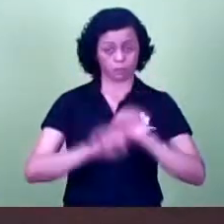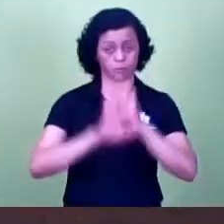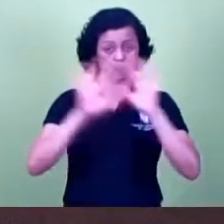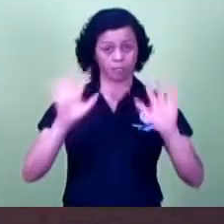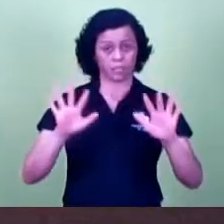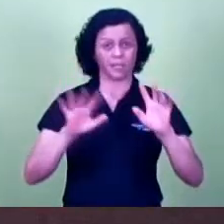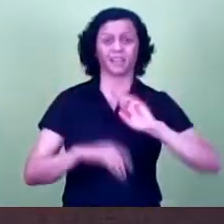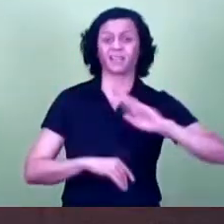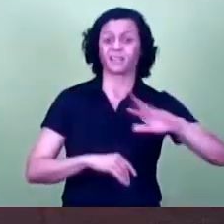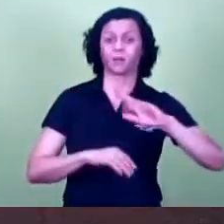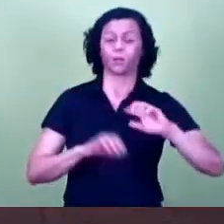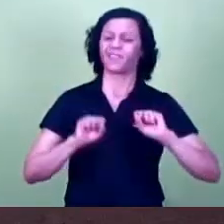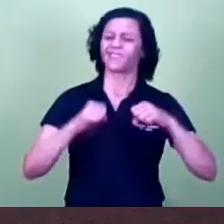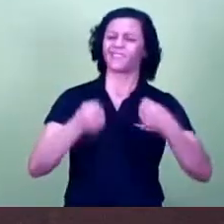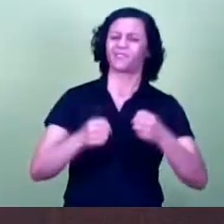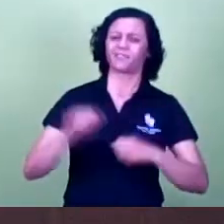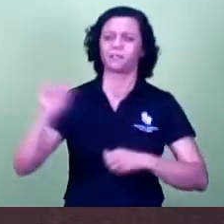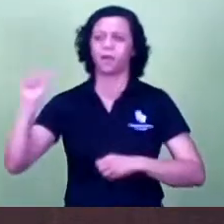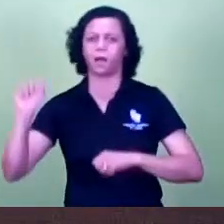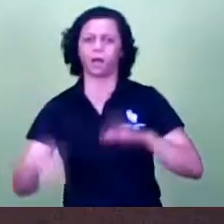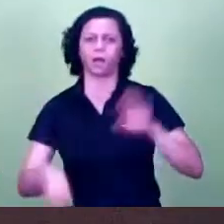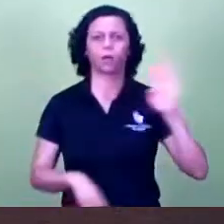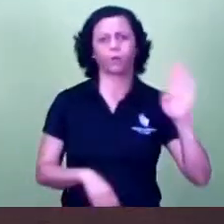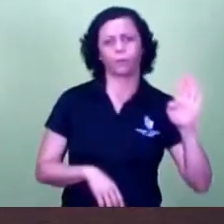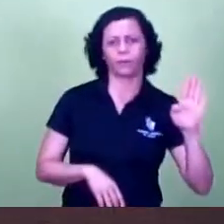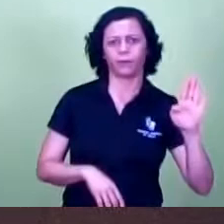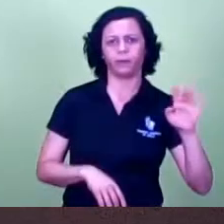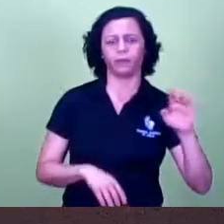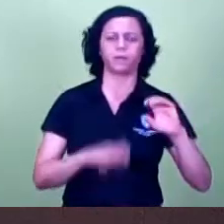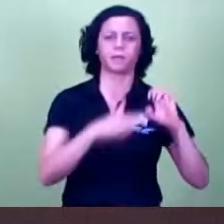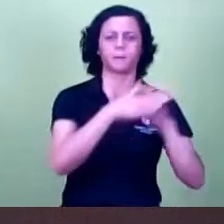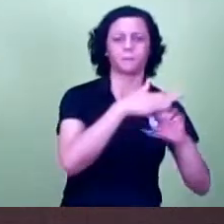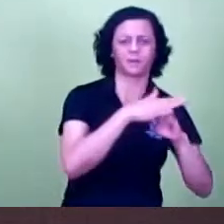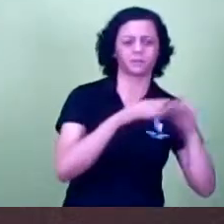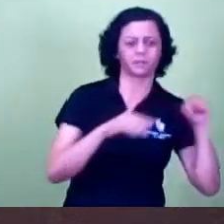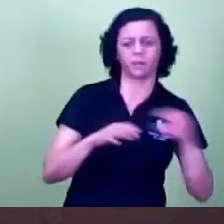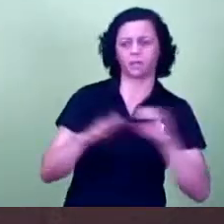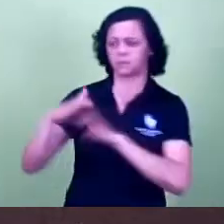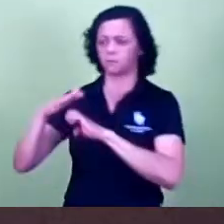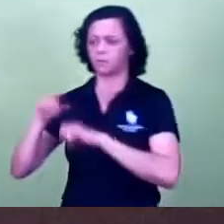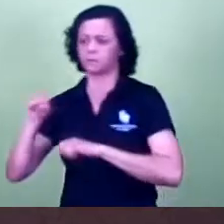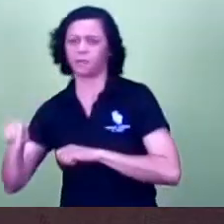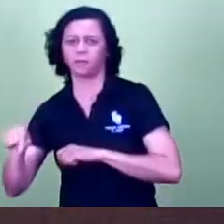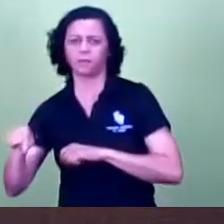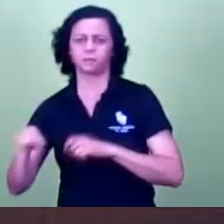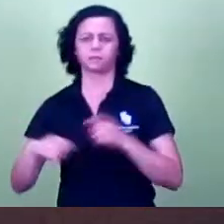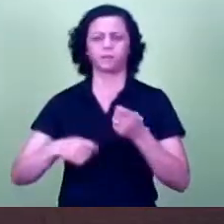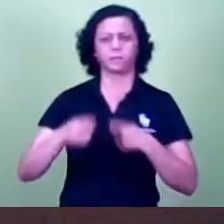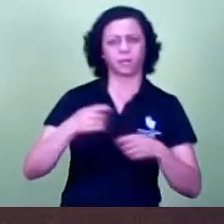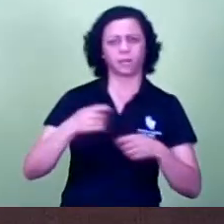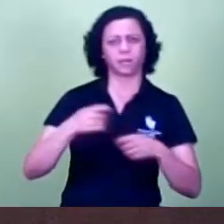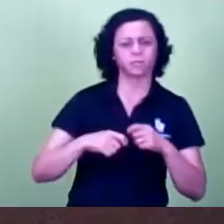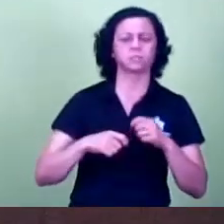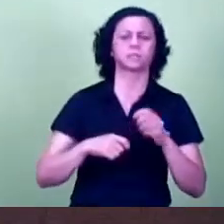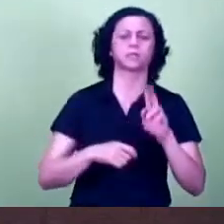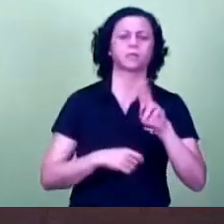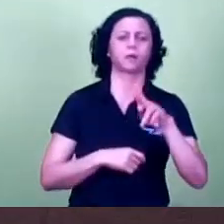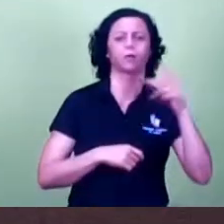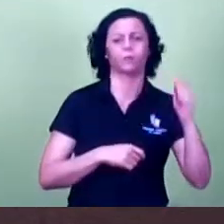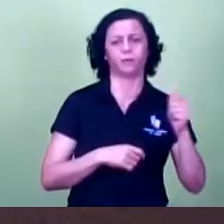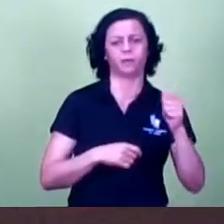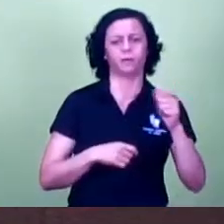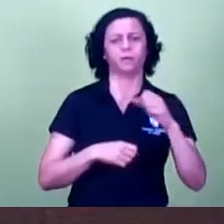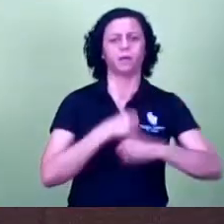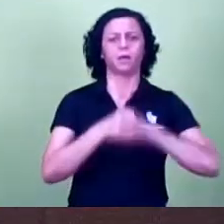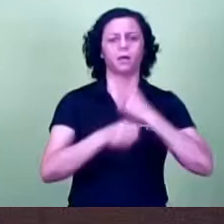é em defesa de A de B dessa ou daquela empresa que vai estar administrando a UPA a partir do ano que vem a